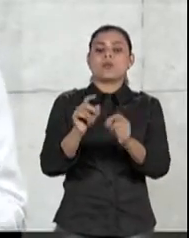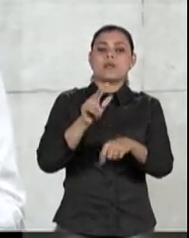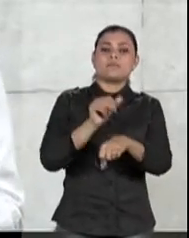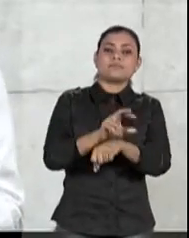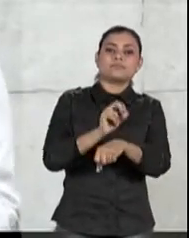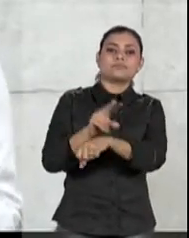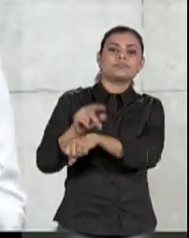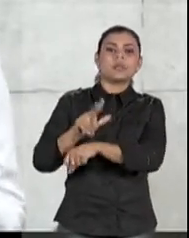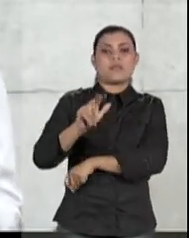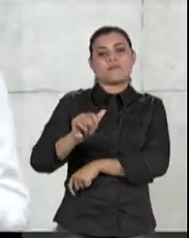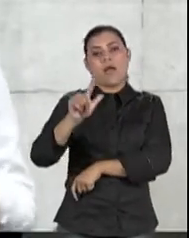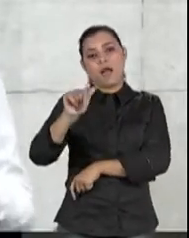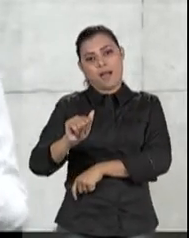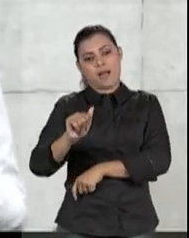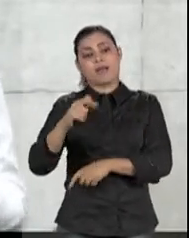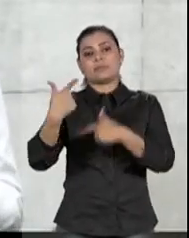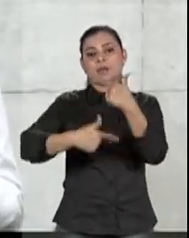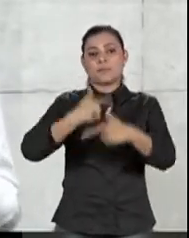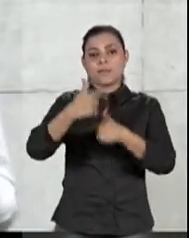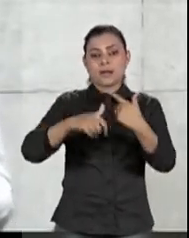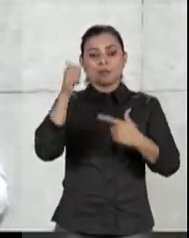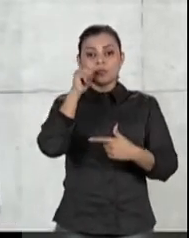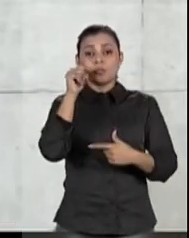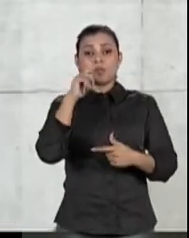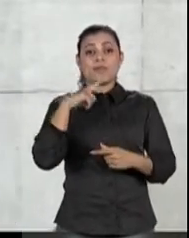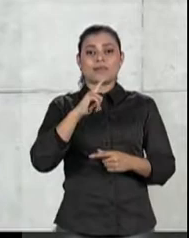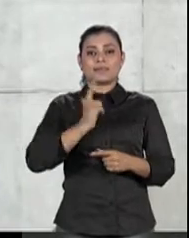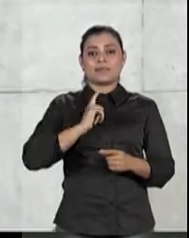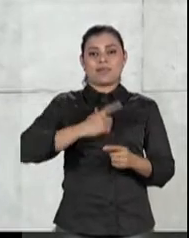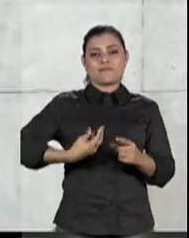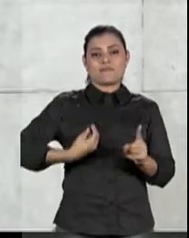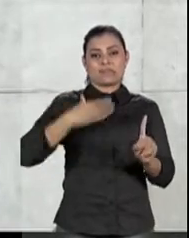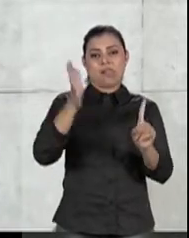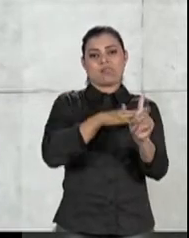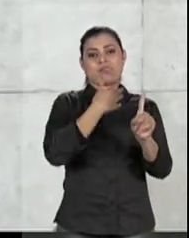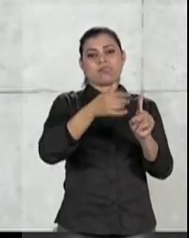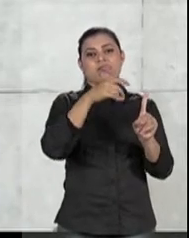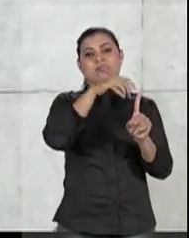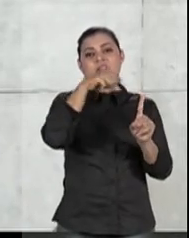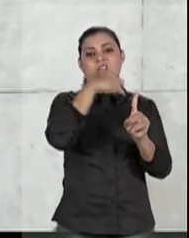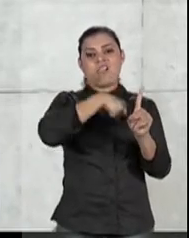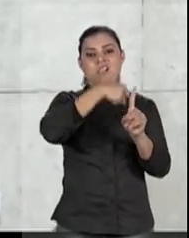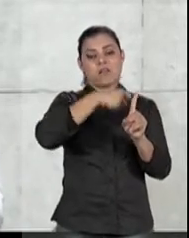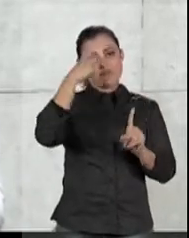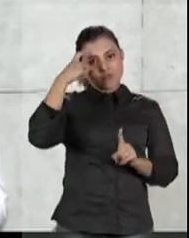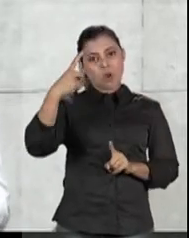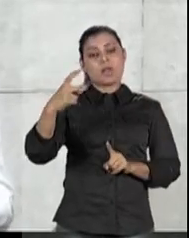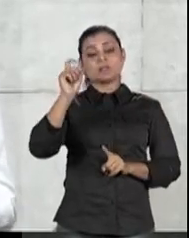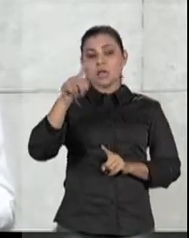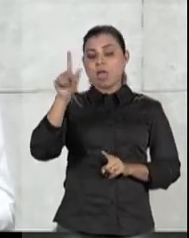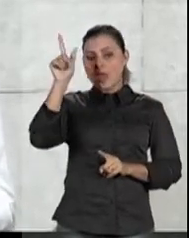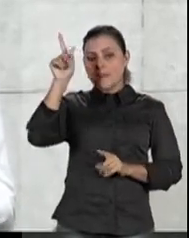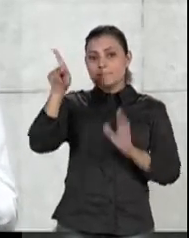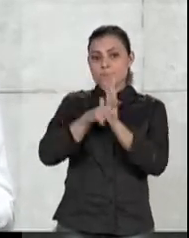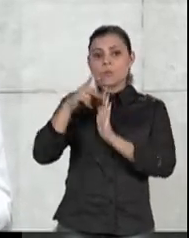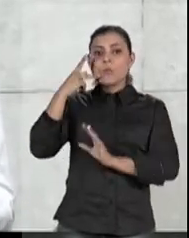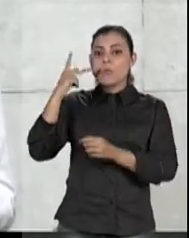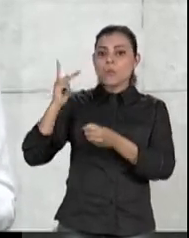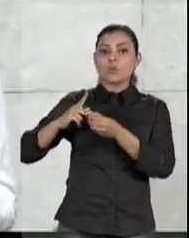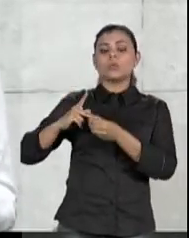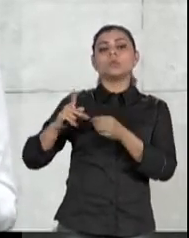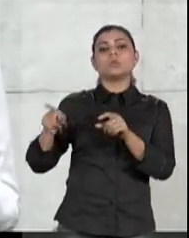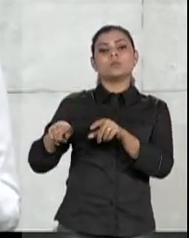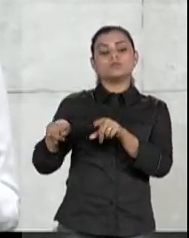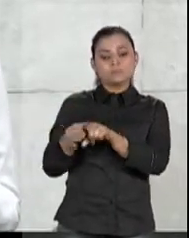oportunidades de trabalho para mulheres vítimas de violência. A doutora Gabriela Mansur, uma promotora muito destacada na defesa dos